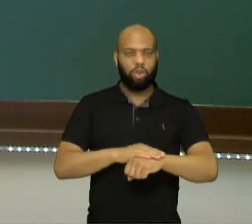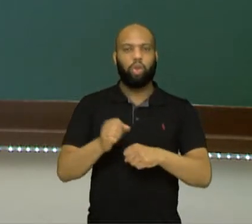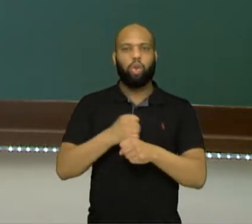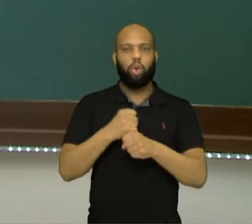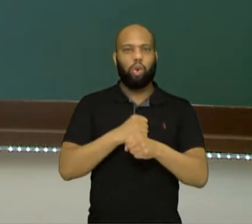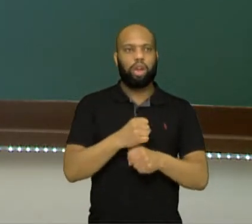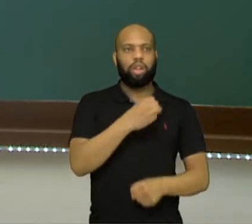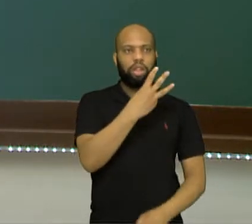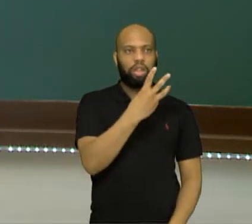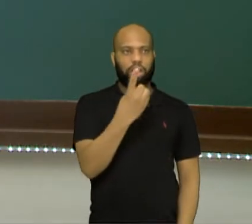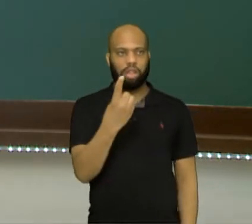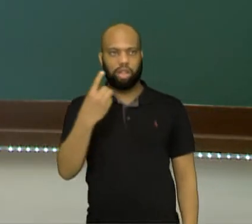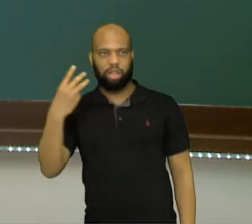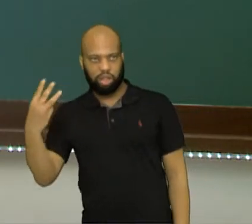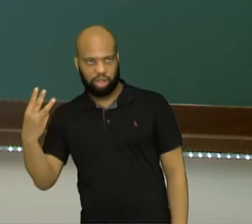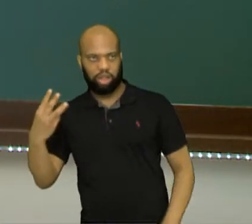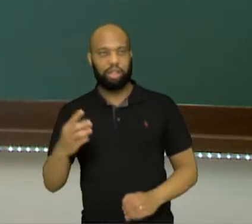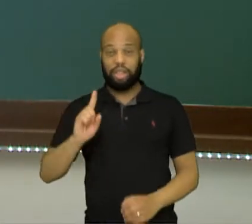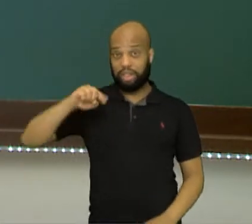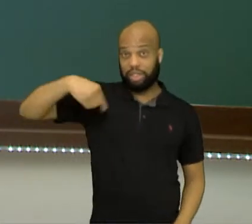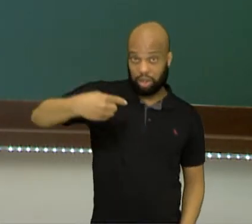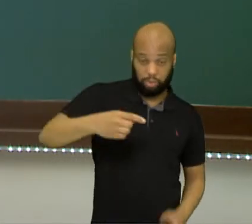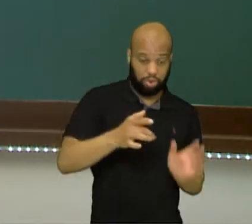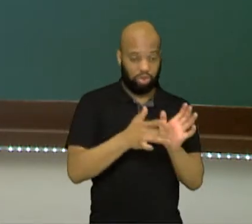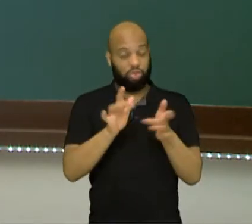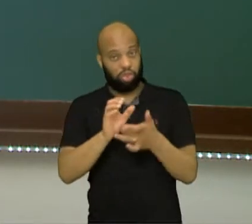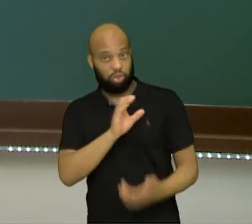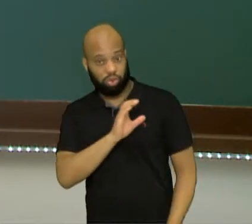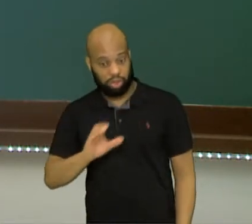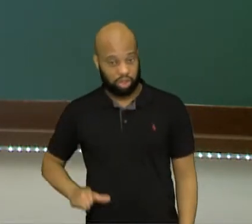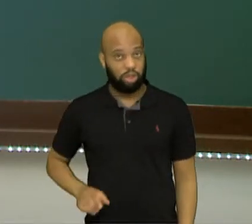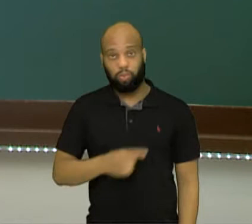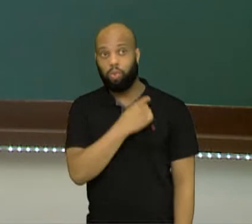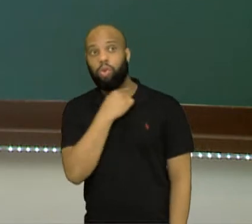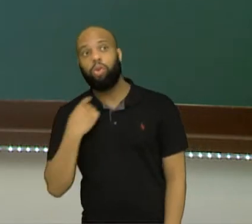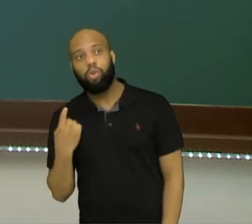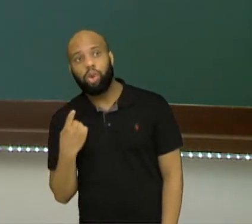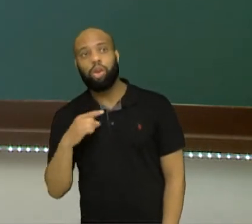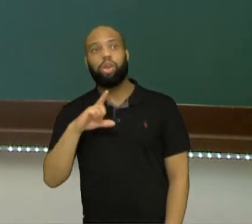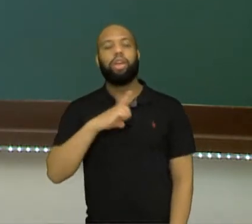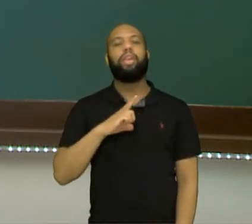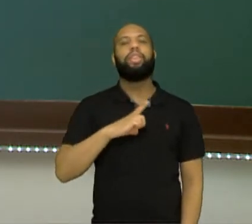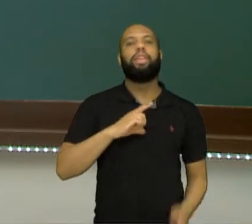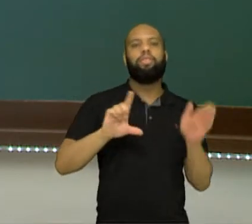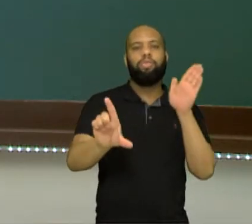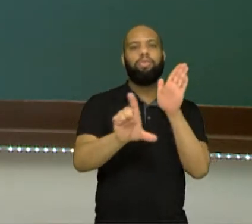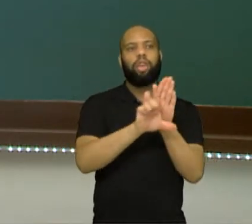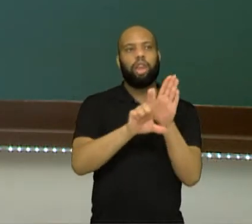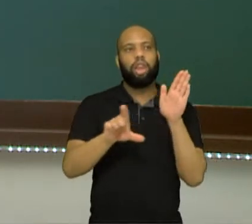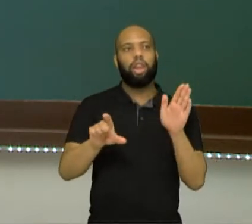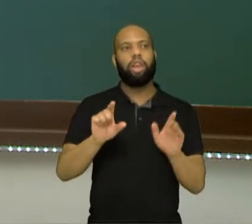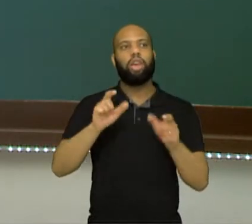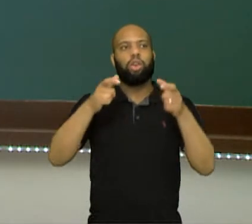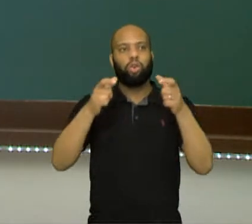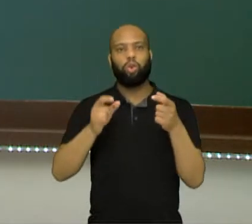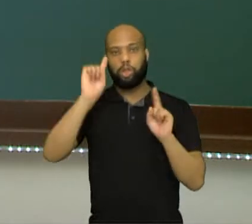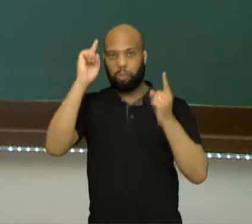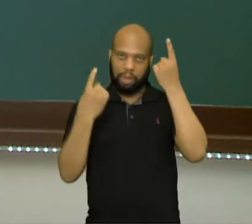Em 313 d.C., a gente vai ter o Édito de Milão, né, que o Imperador